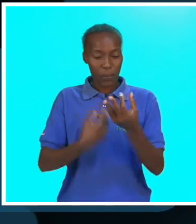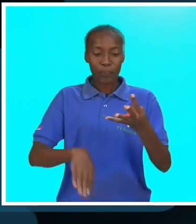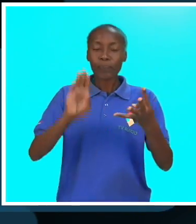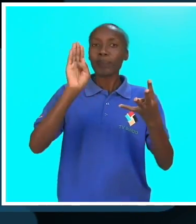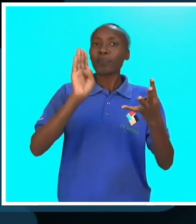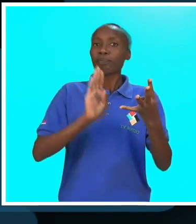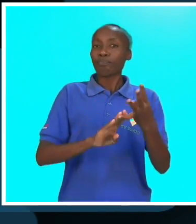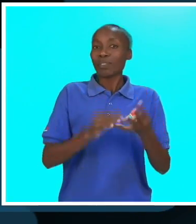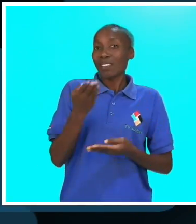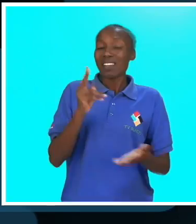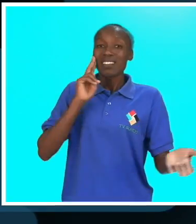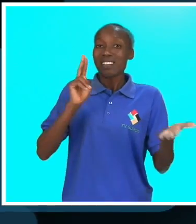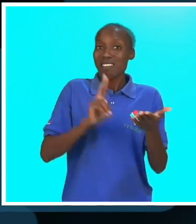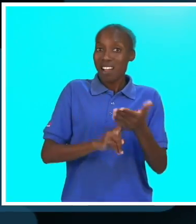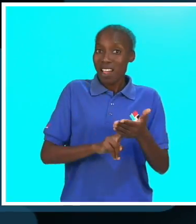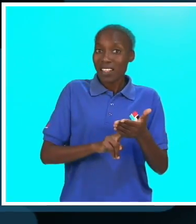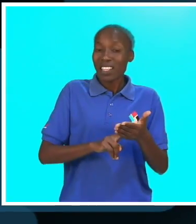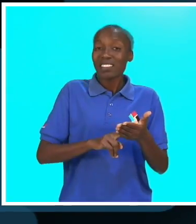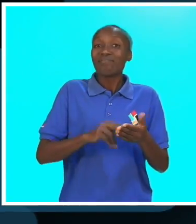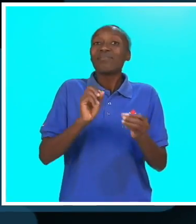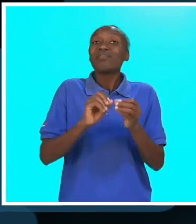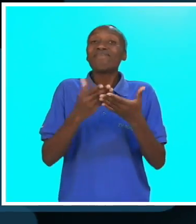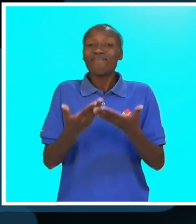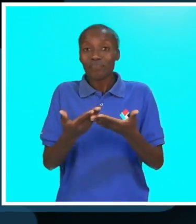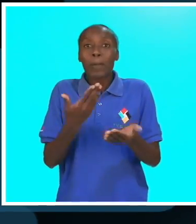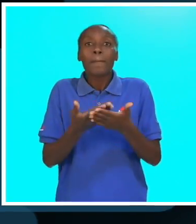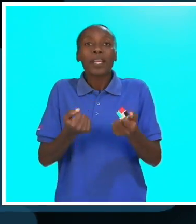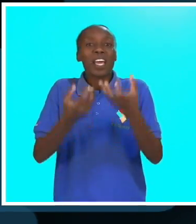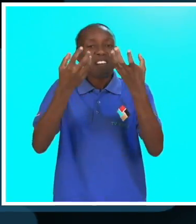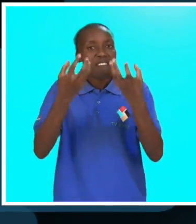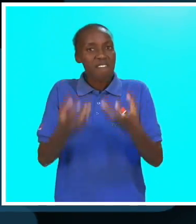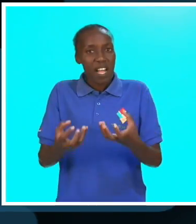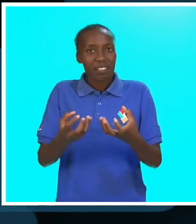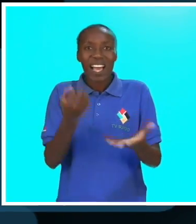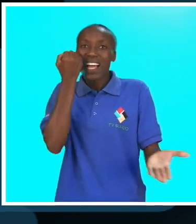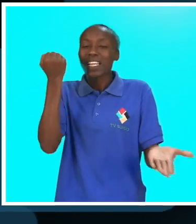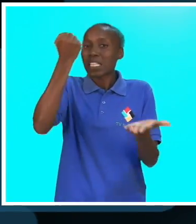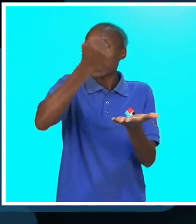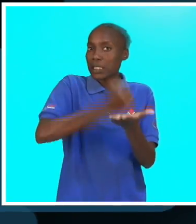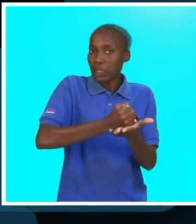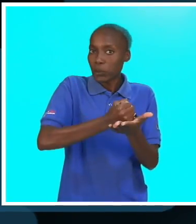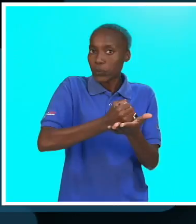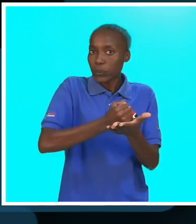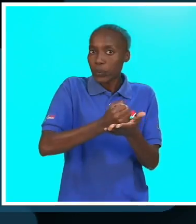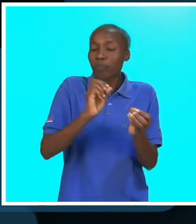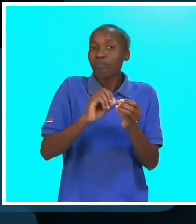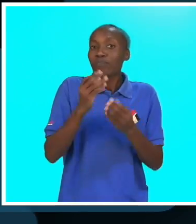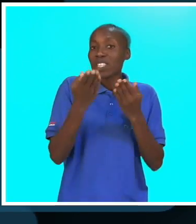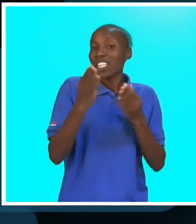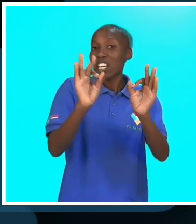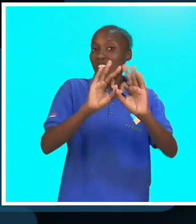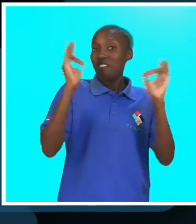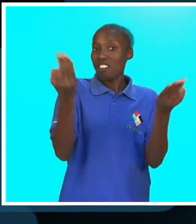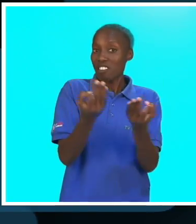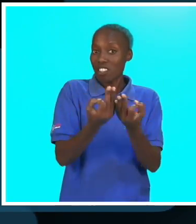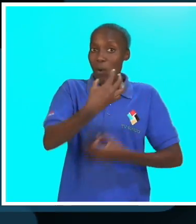Essa carta abonatória, isto porque não temos o registro da própria federação do Ministério da